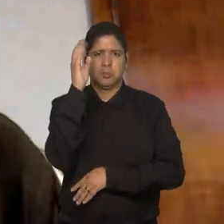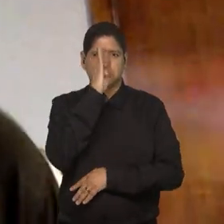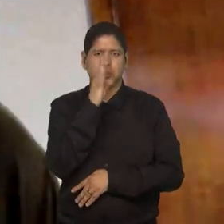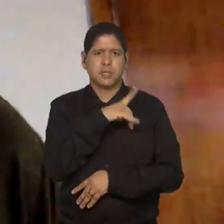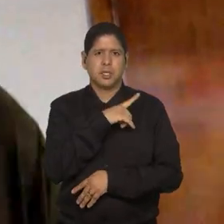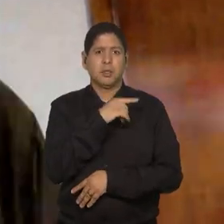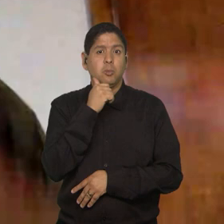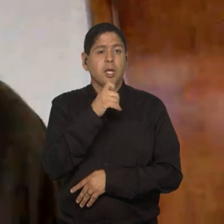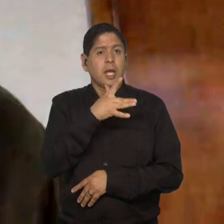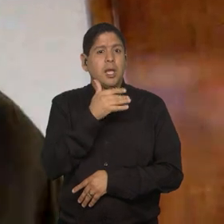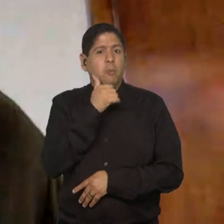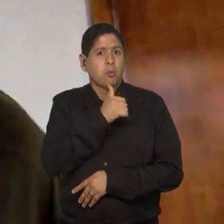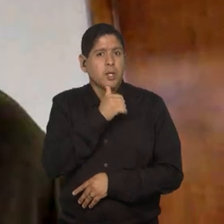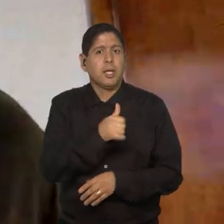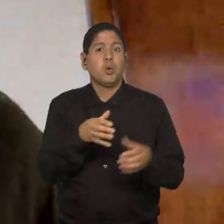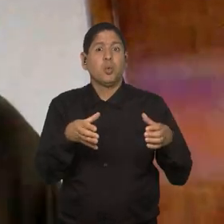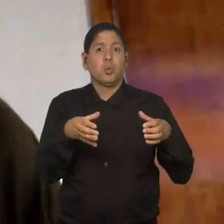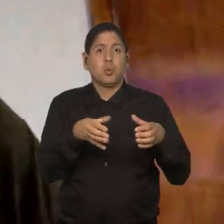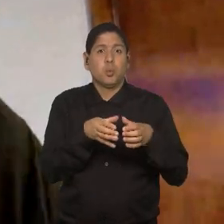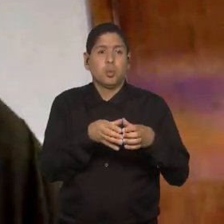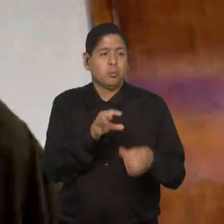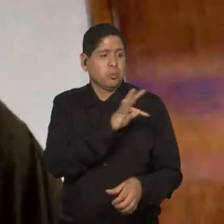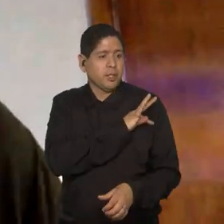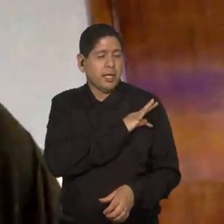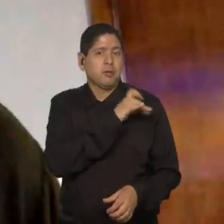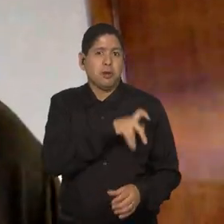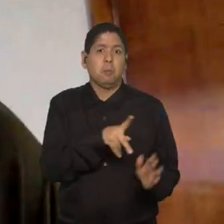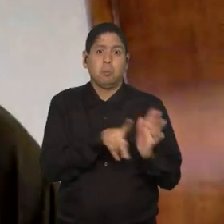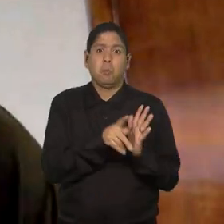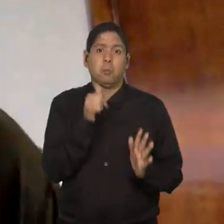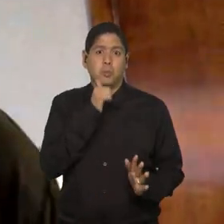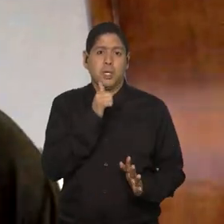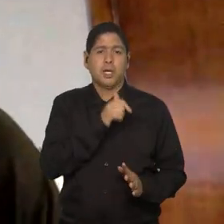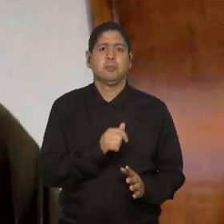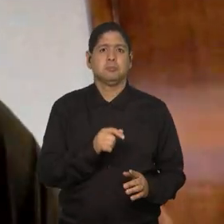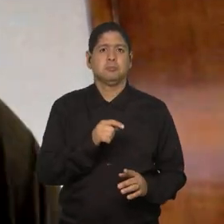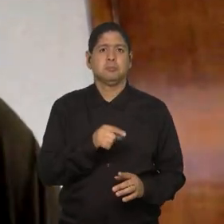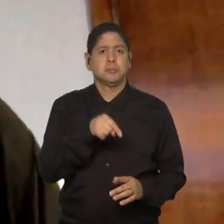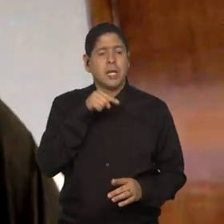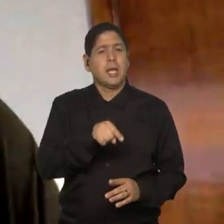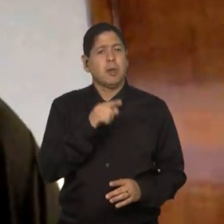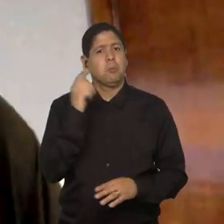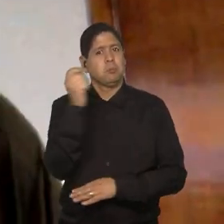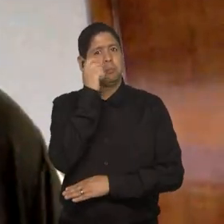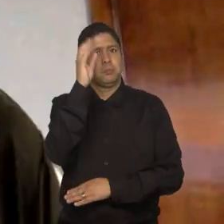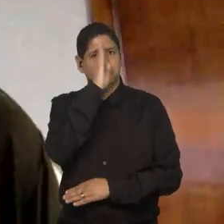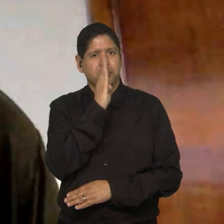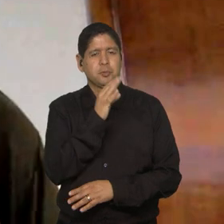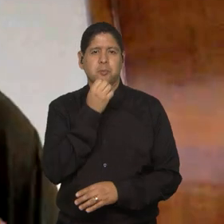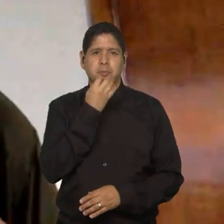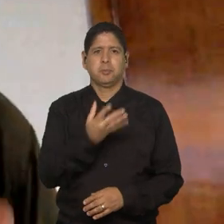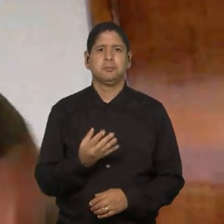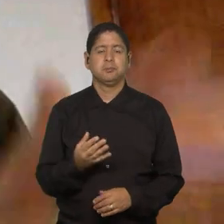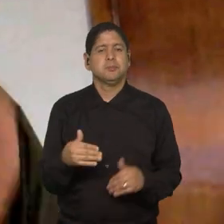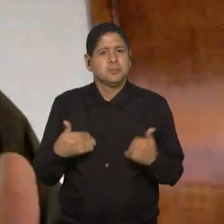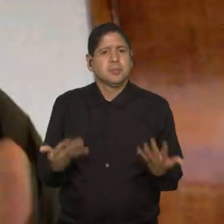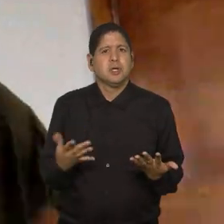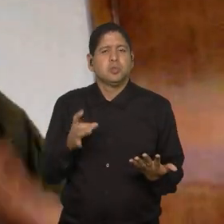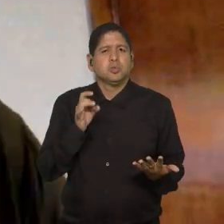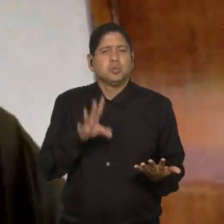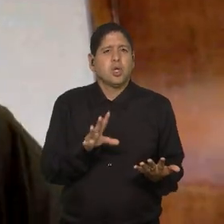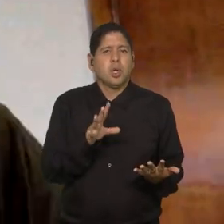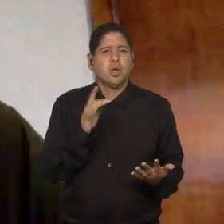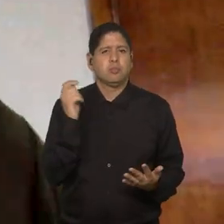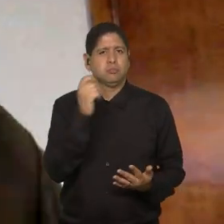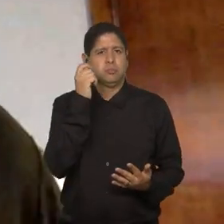mulher e a comissão técnica de mulheres na seleção brasileira. E que isso, né, não fique só na